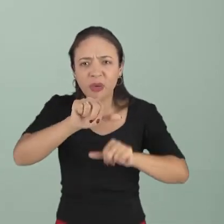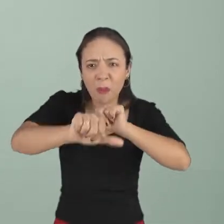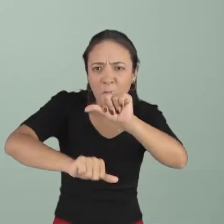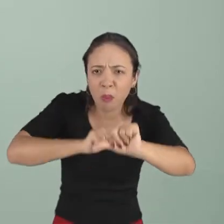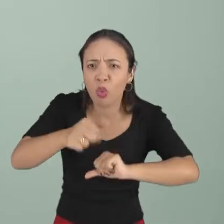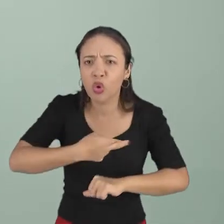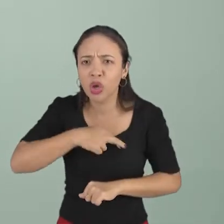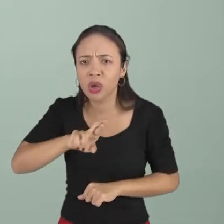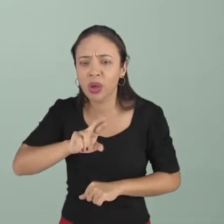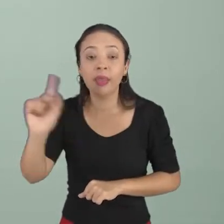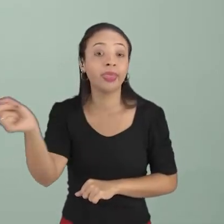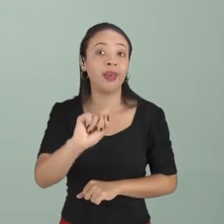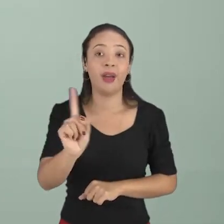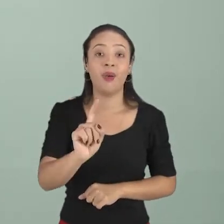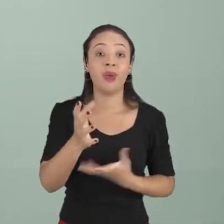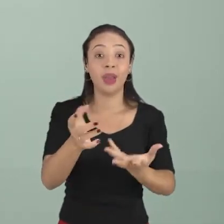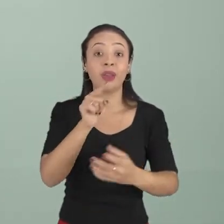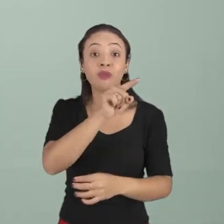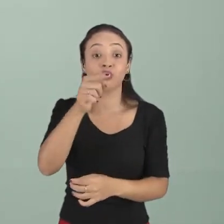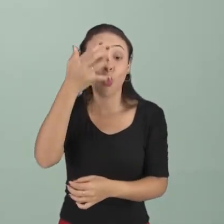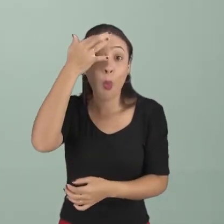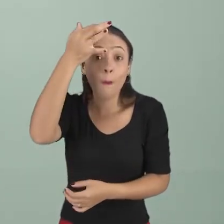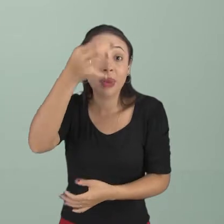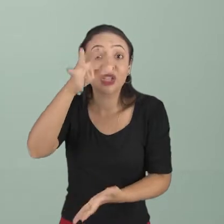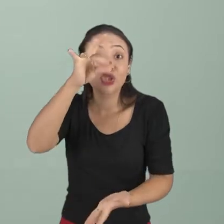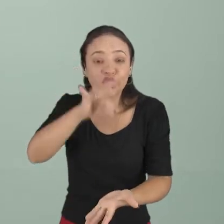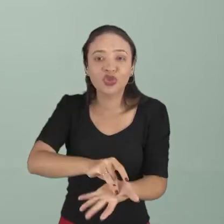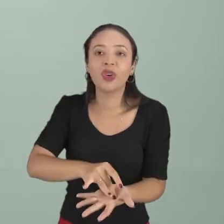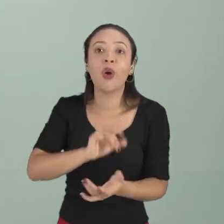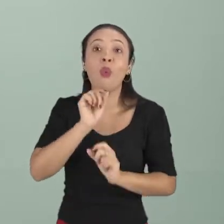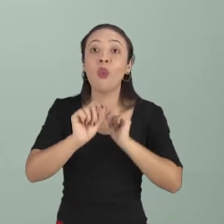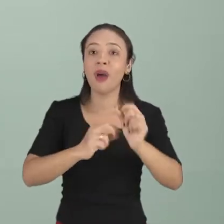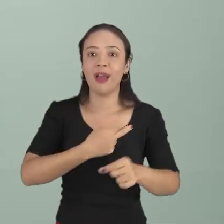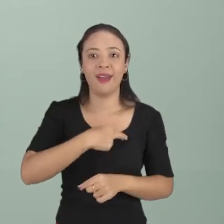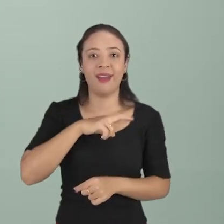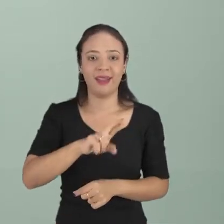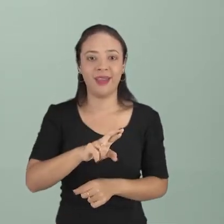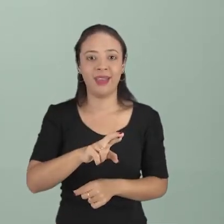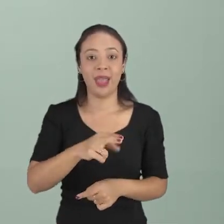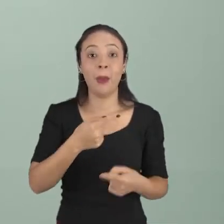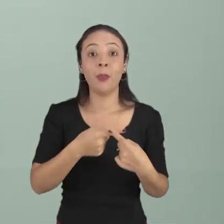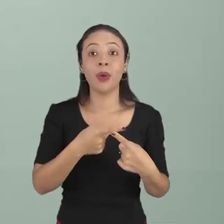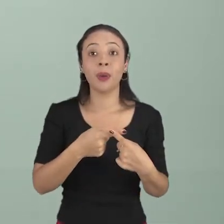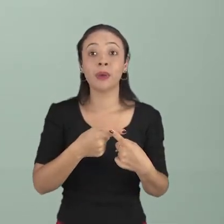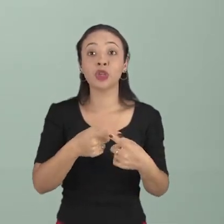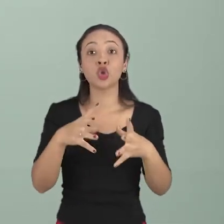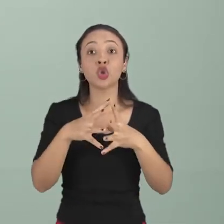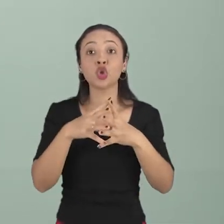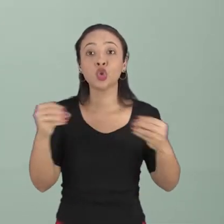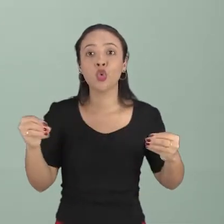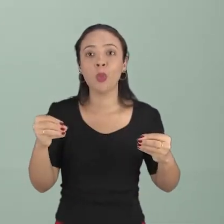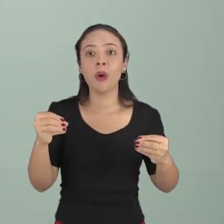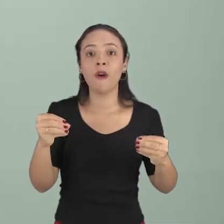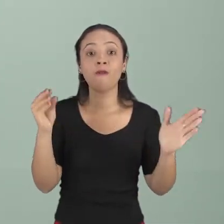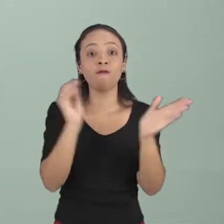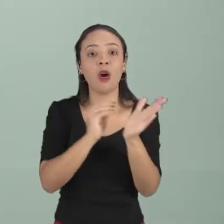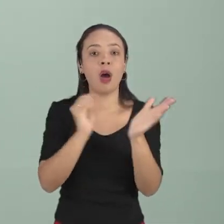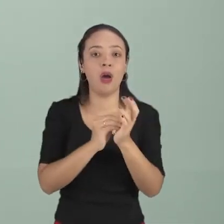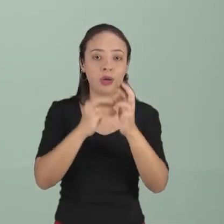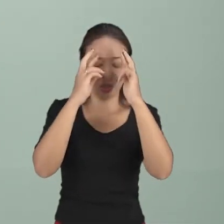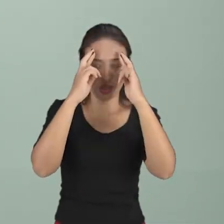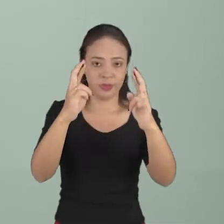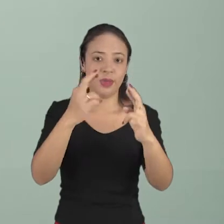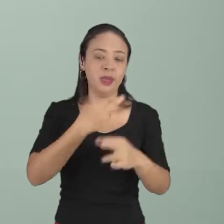para que a briga, a intolerância religiosa desapareça. E a maneira de conviver nesse